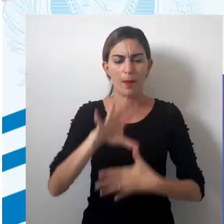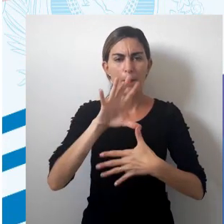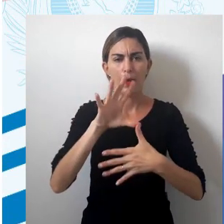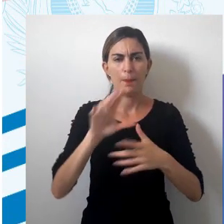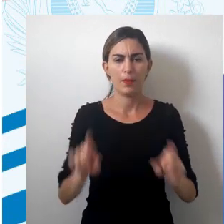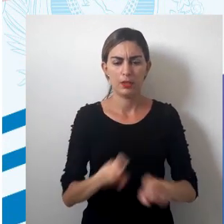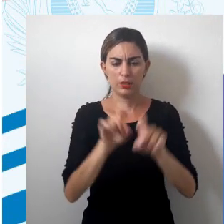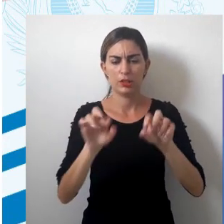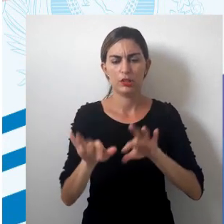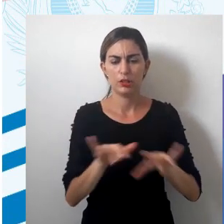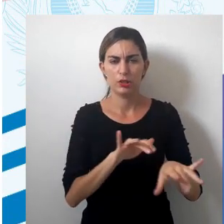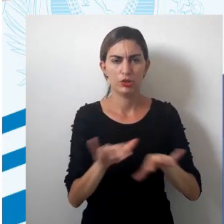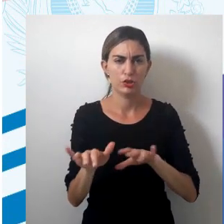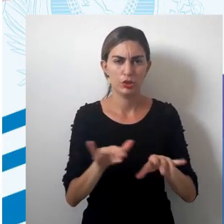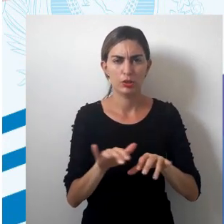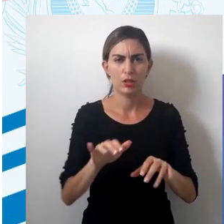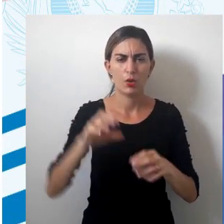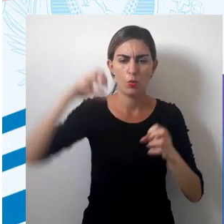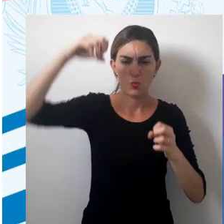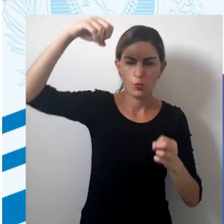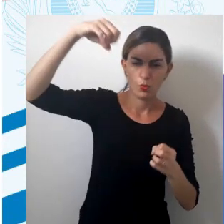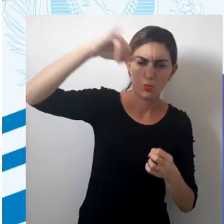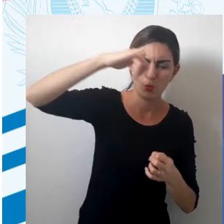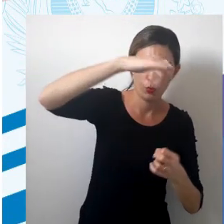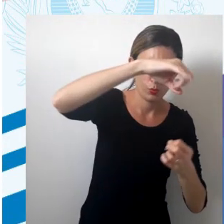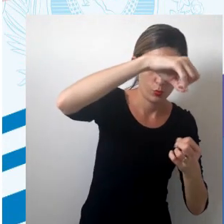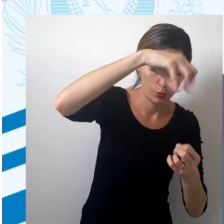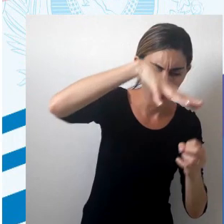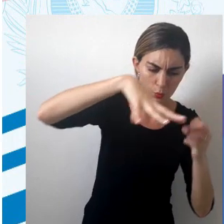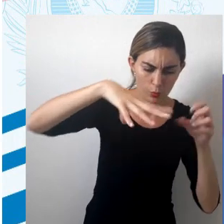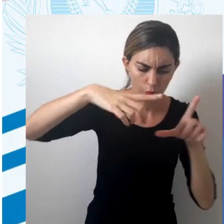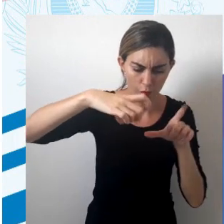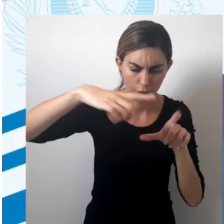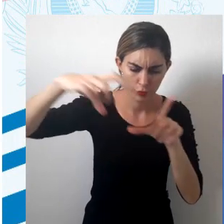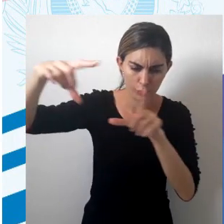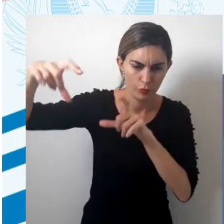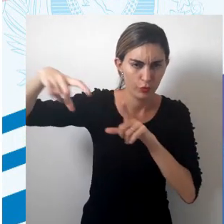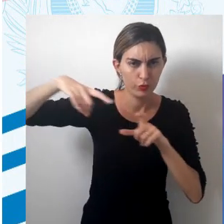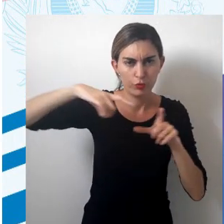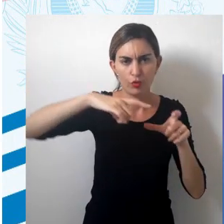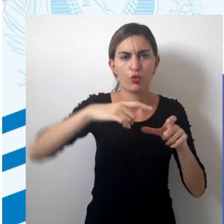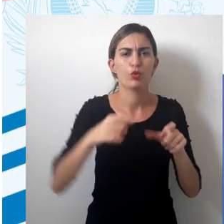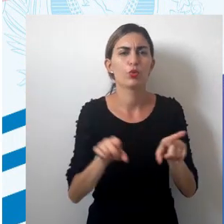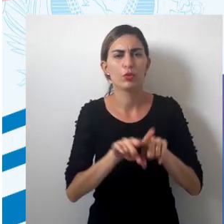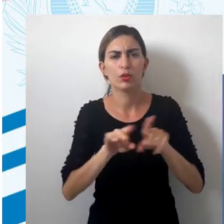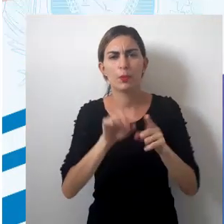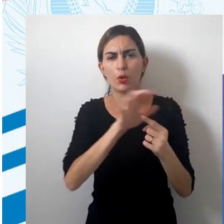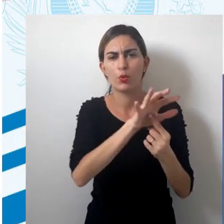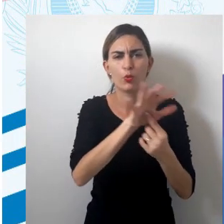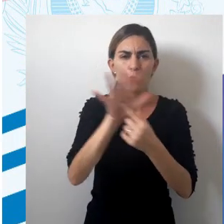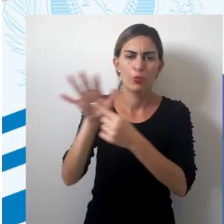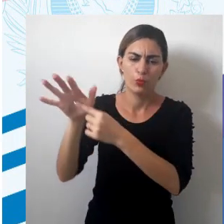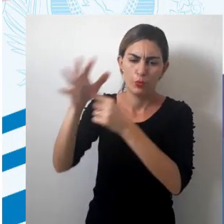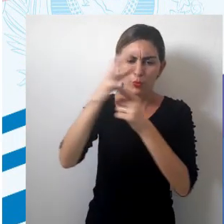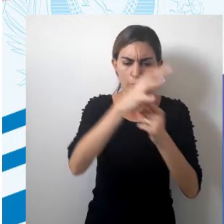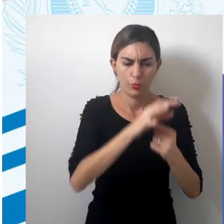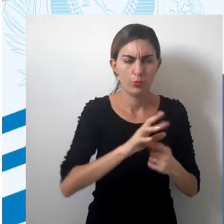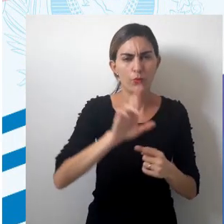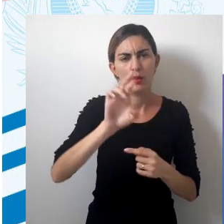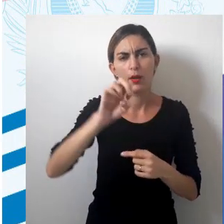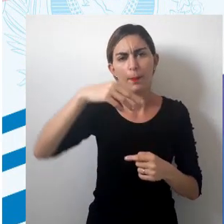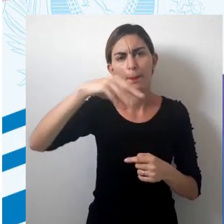mapas digitais, com a aerofotogrametria, que são fotografias aéreas e com o sensoriamento remoto.